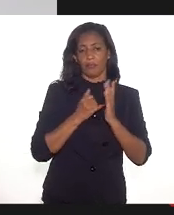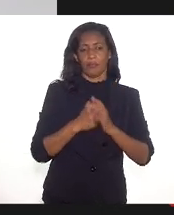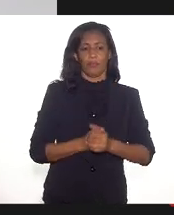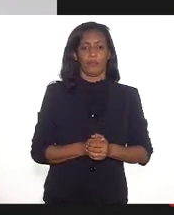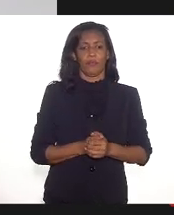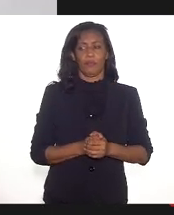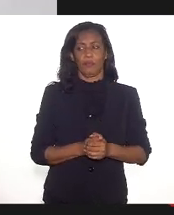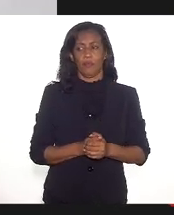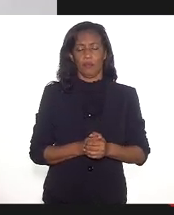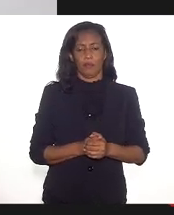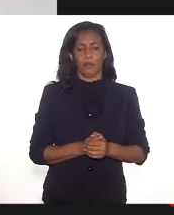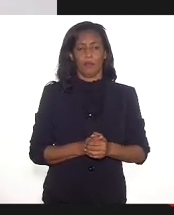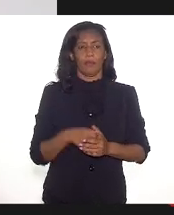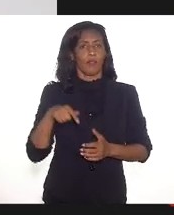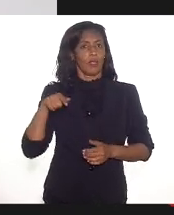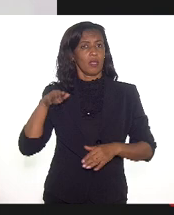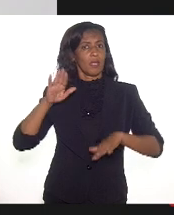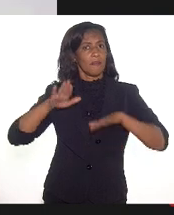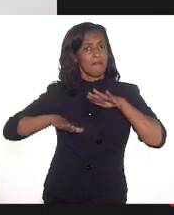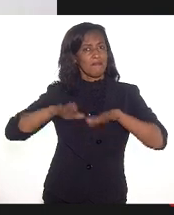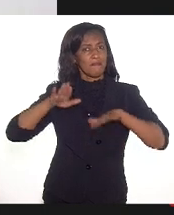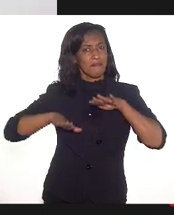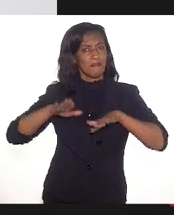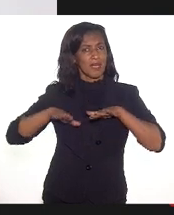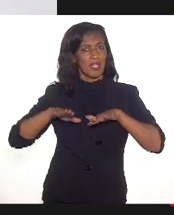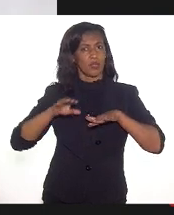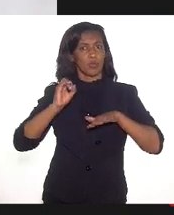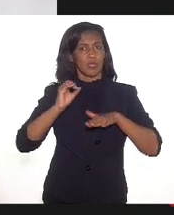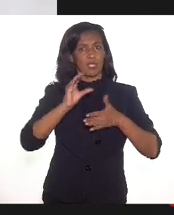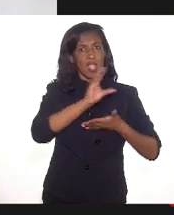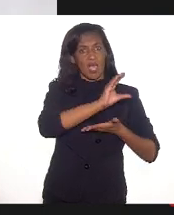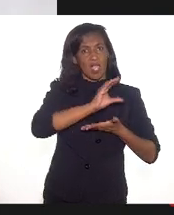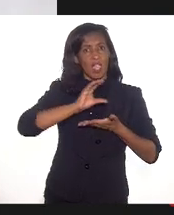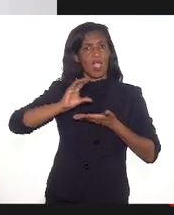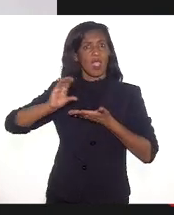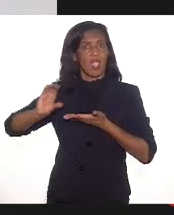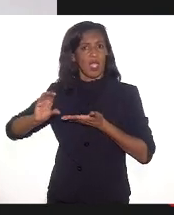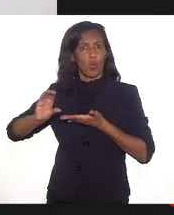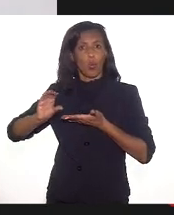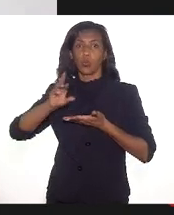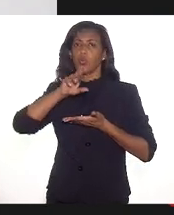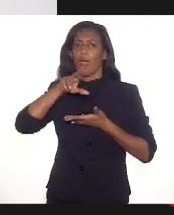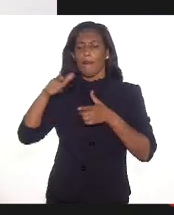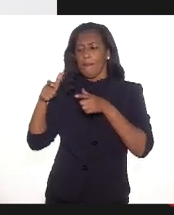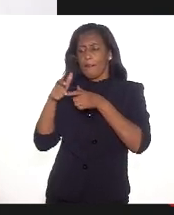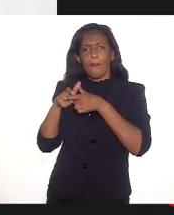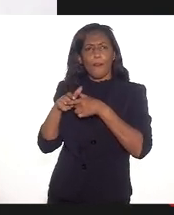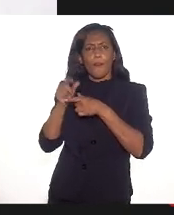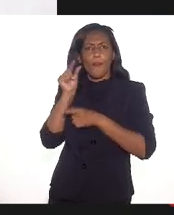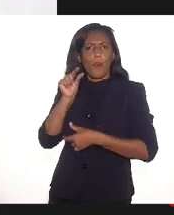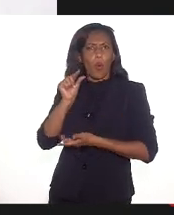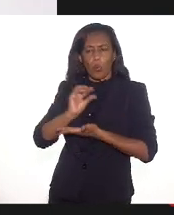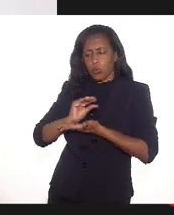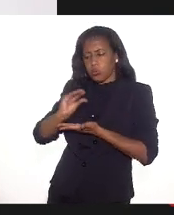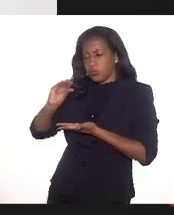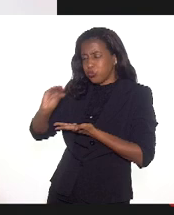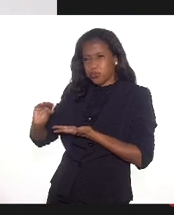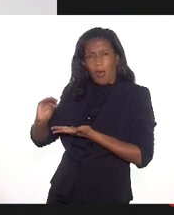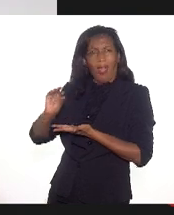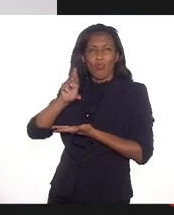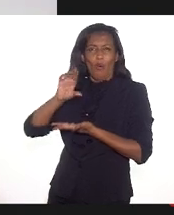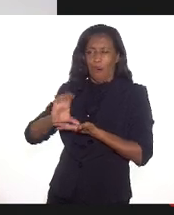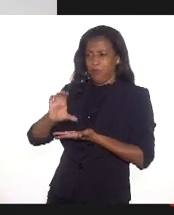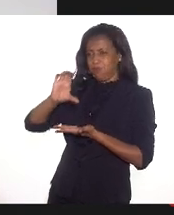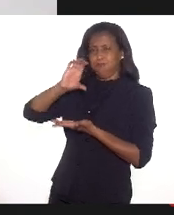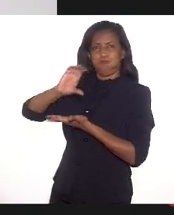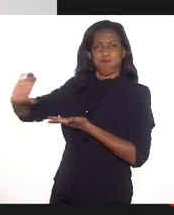tipo de recurso que, mesmo quando esses recursos disponibilizados não são grandes e quase sempre são pequenos, para falar a verdade,